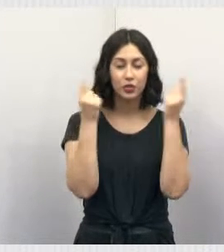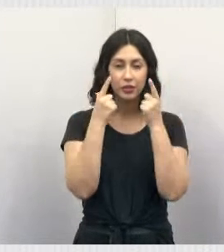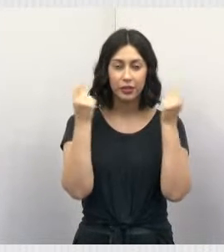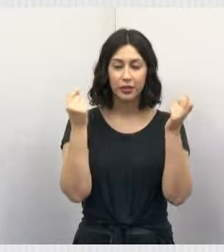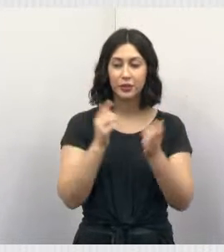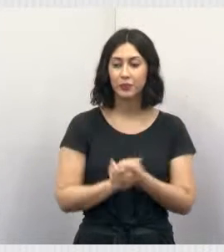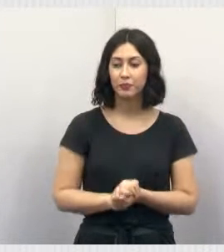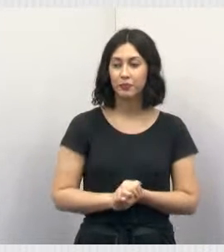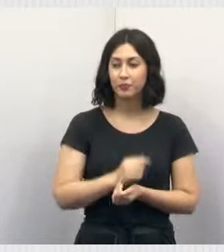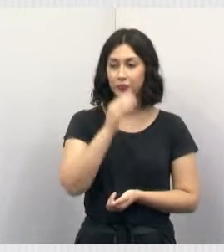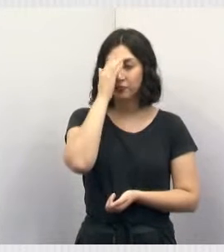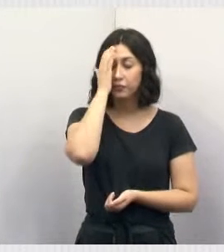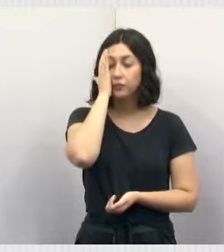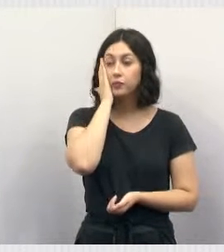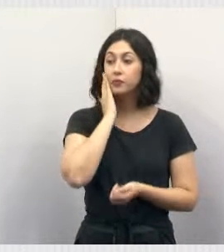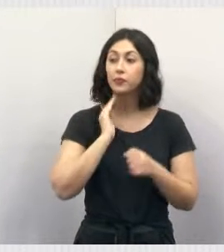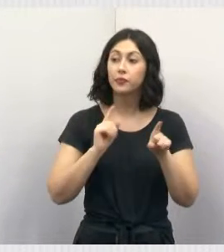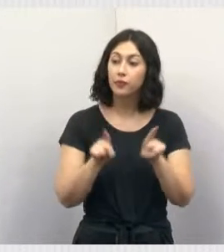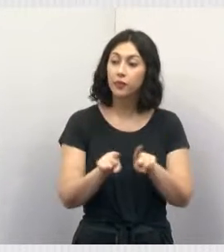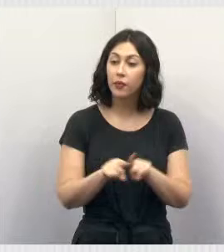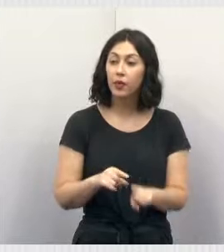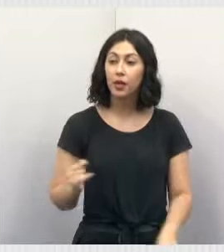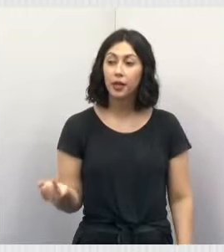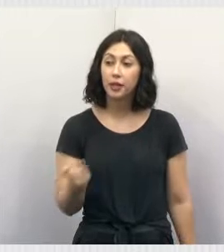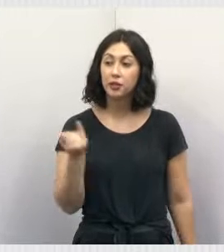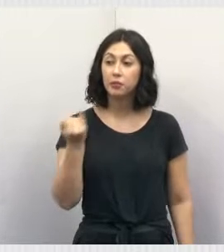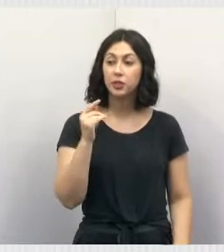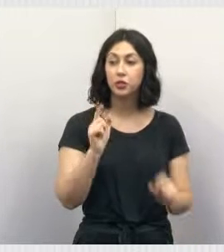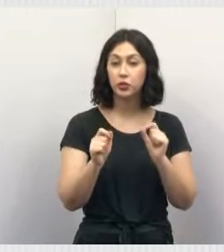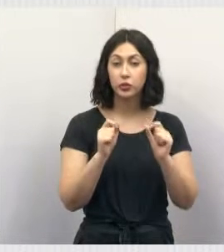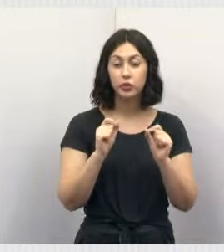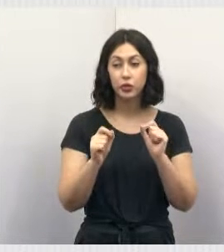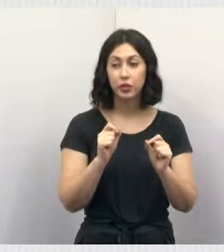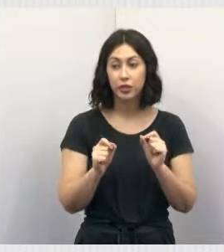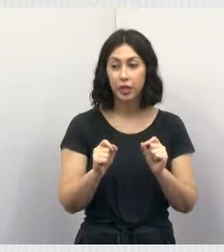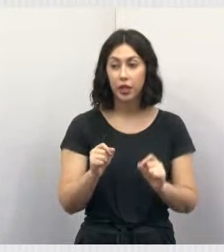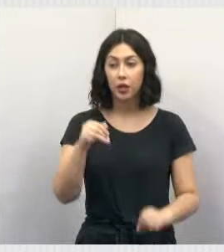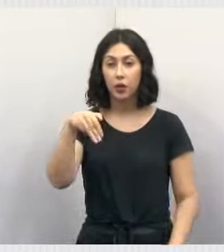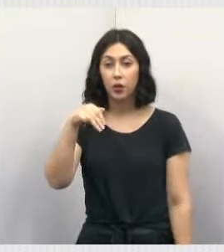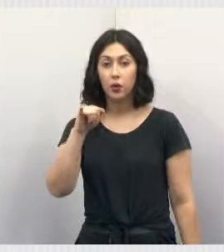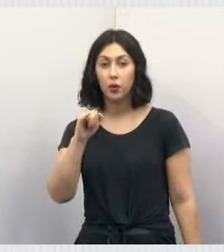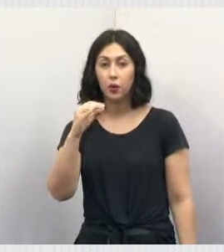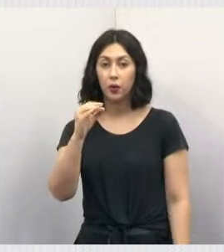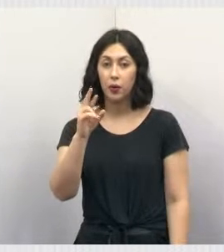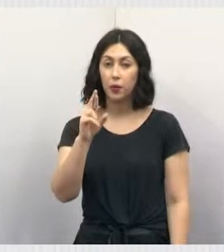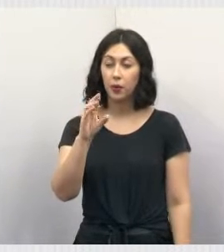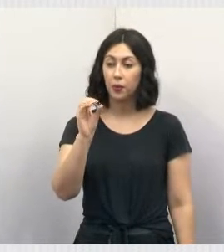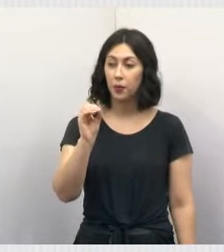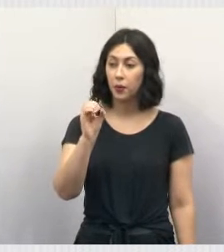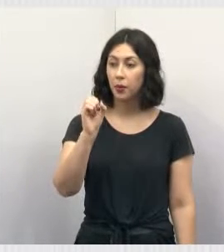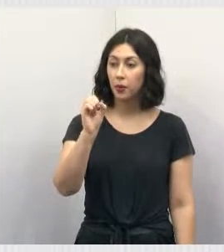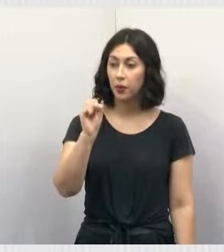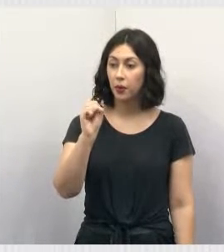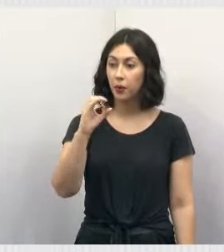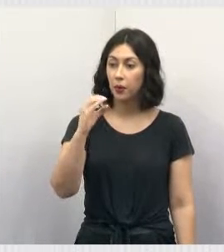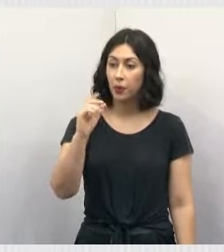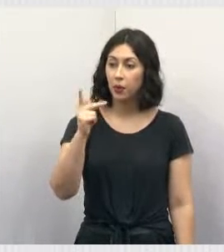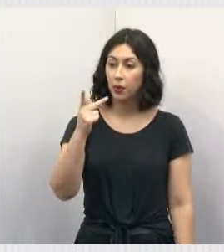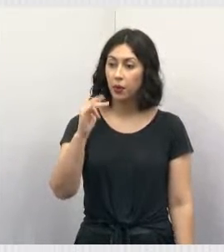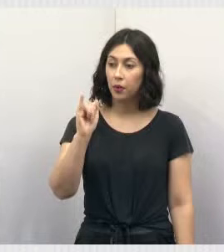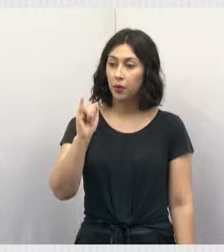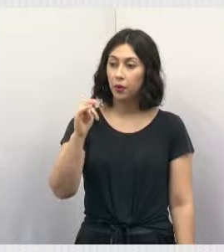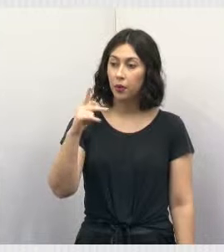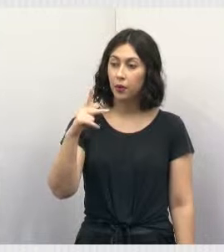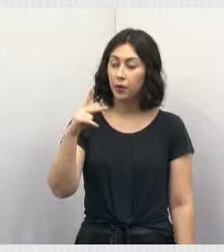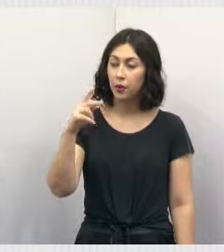Próximo. Também muito importante para o seu animal de estimação é a microchipagem que é realizada quando você leva o seu animalzinho